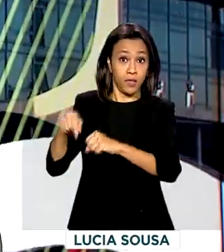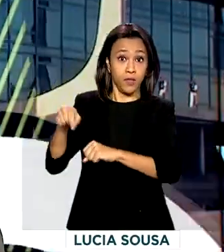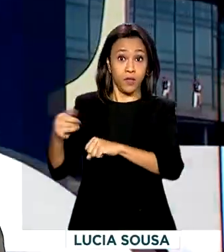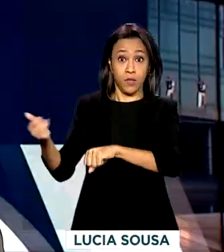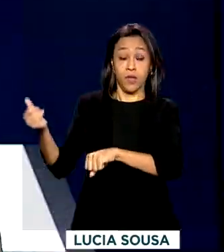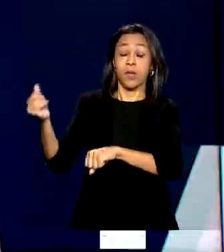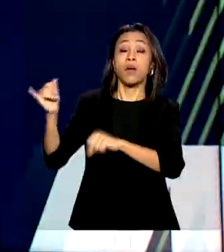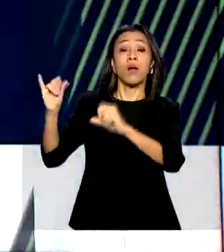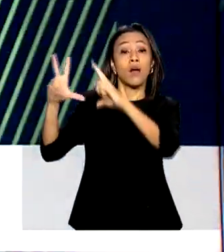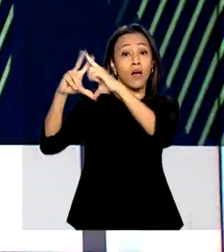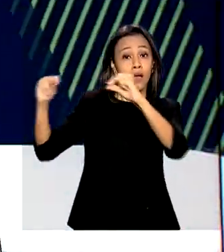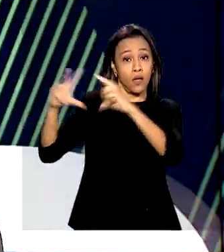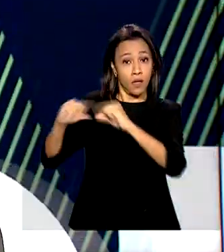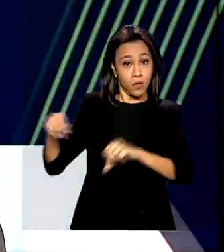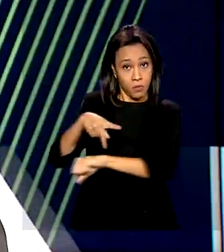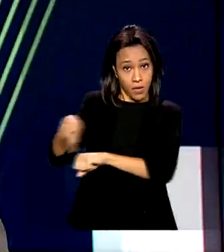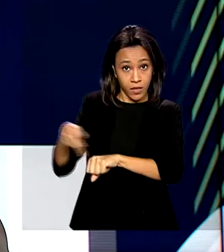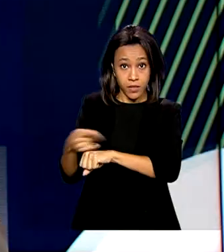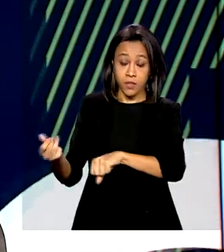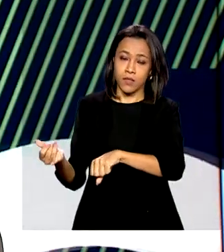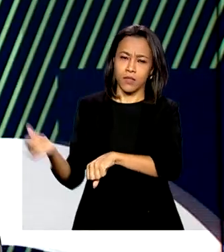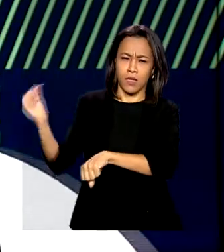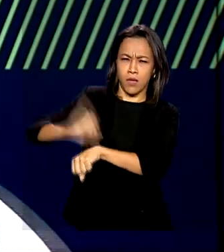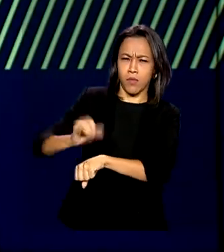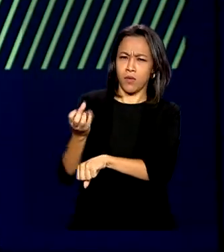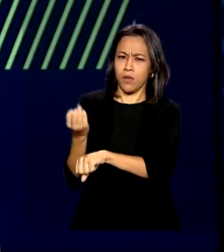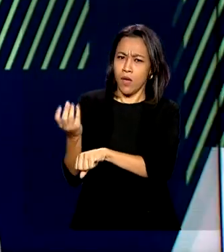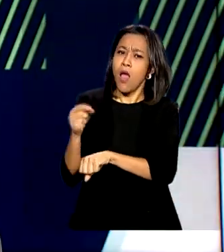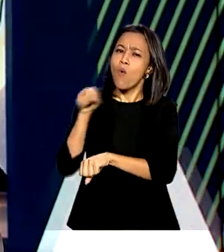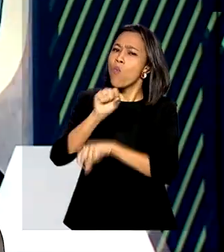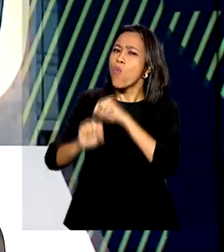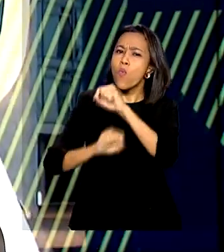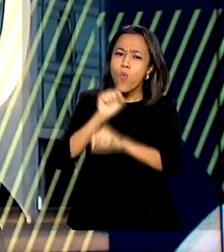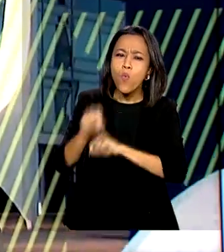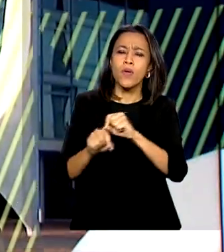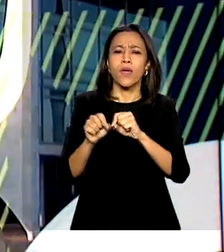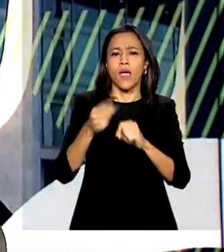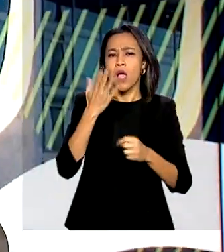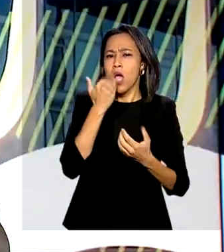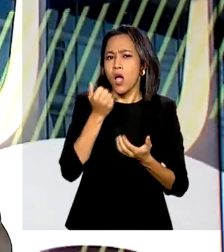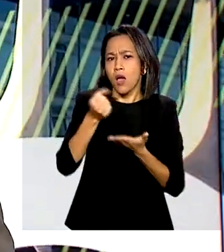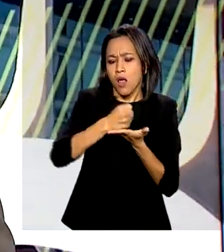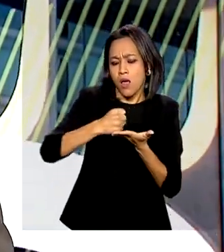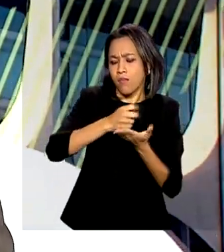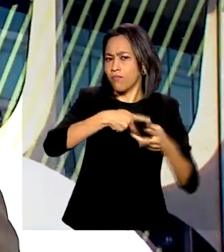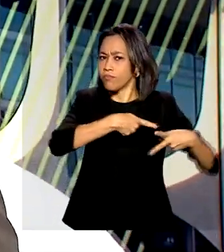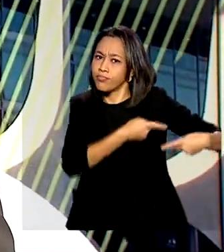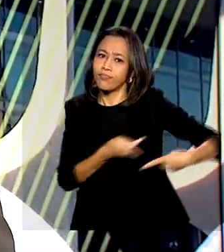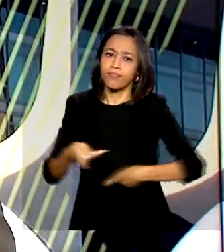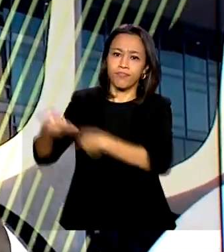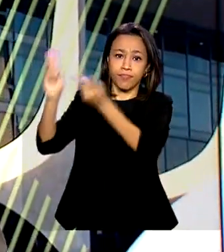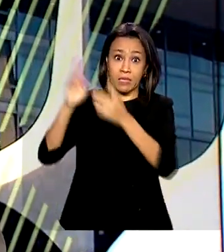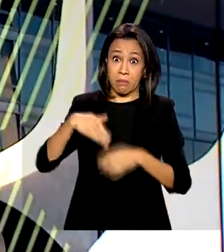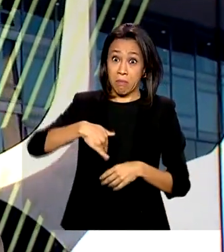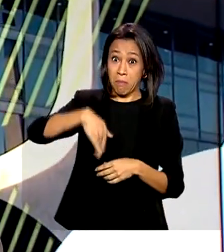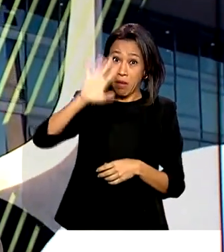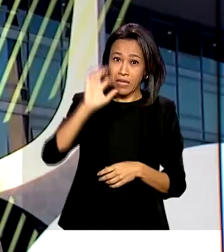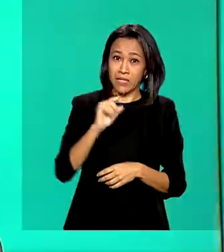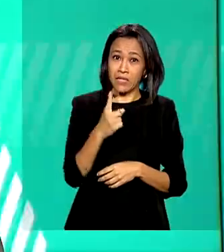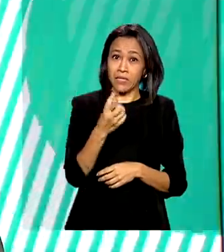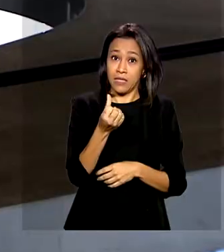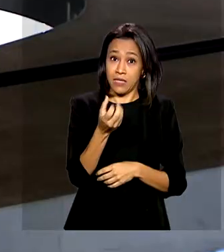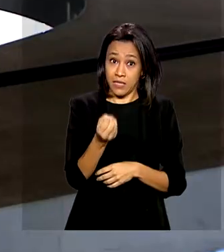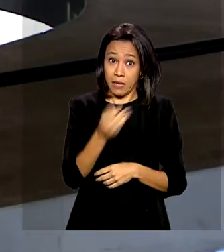para Beirute. Na bagagem, medicamentos e alimentos para as vítimas de uma explosão que deixou mais de 160 mortos.